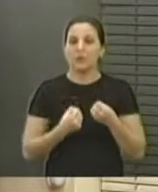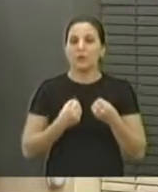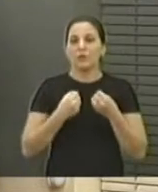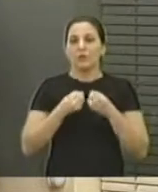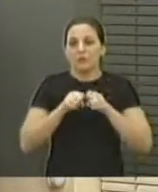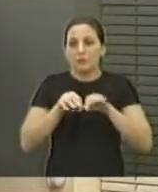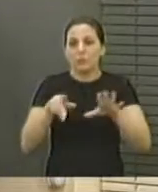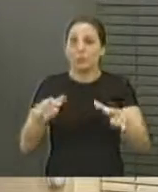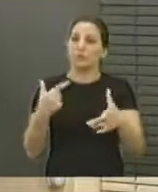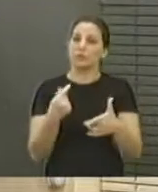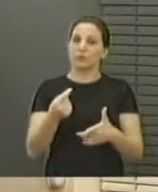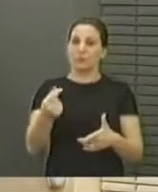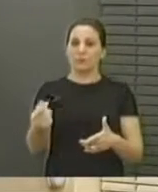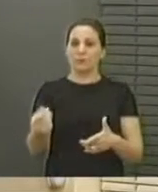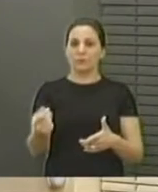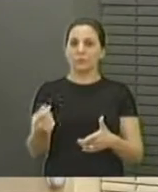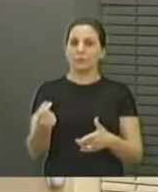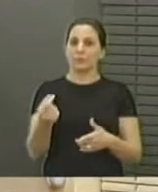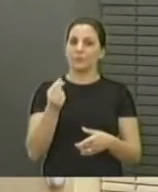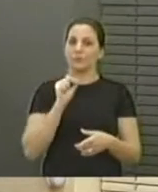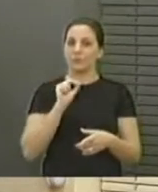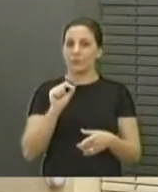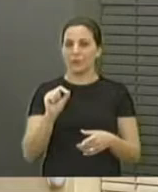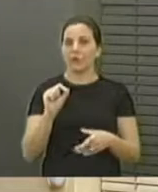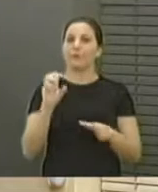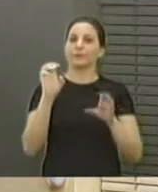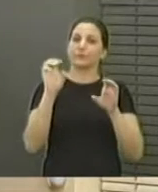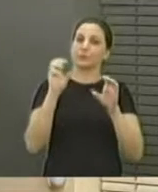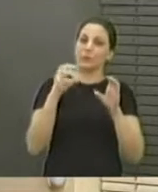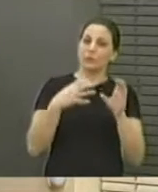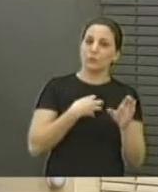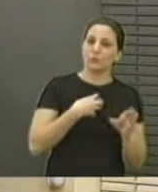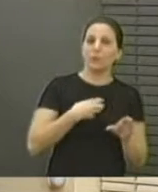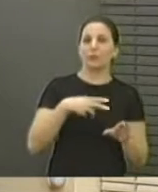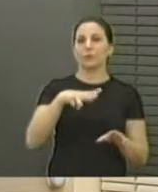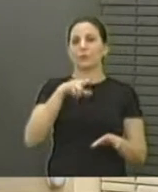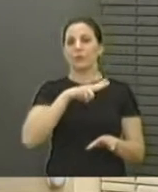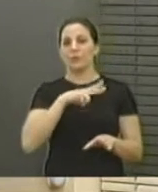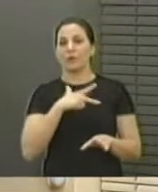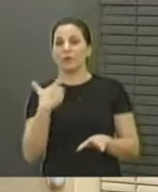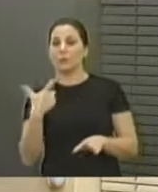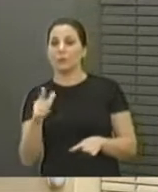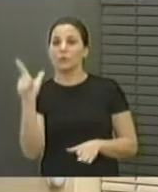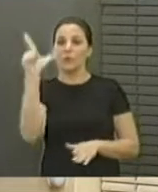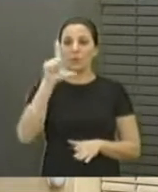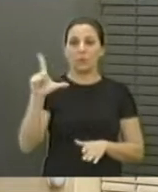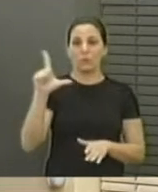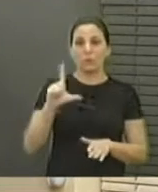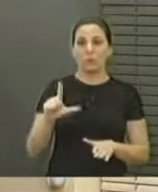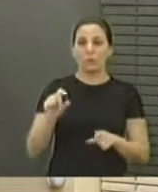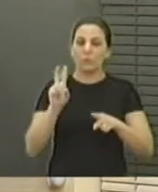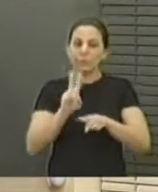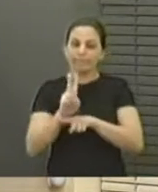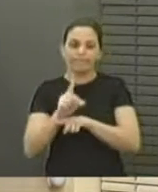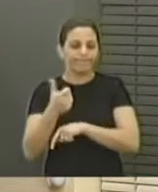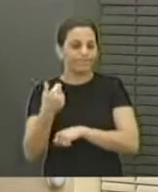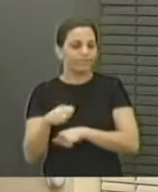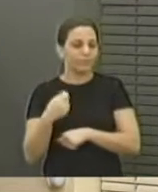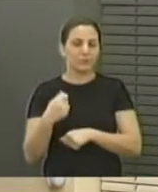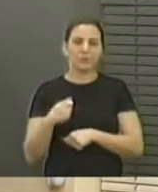gasta. Agora dizer, que o sistema que está lá, privado, sem fio educativo, não é auditada pelo